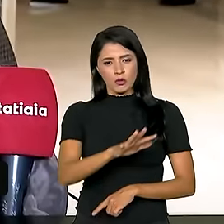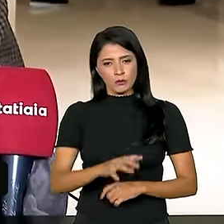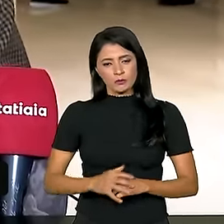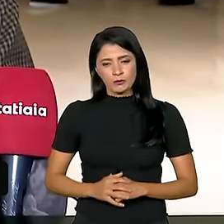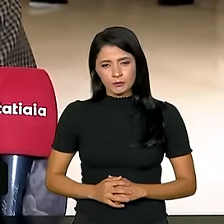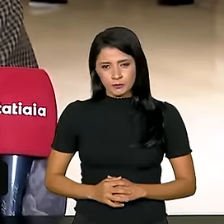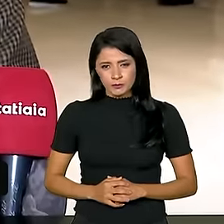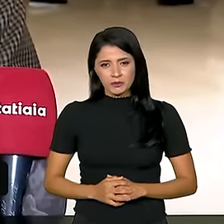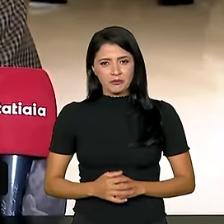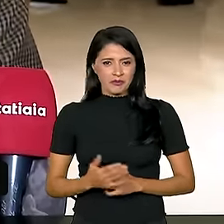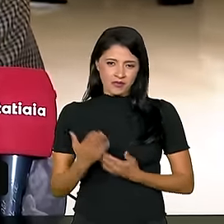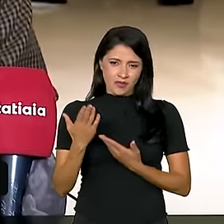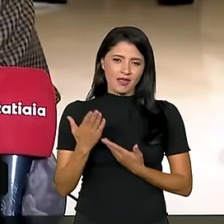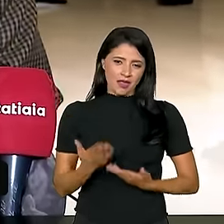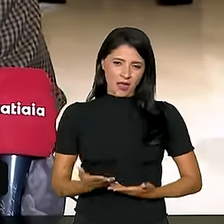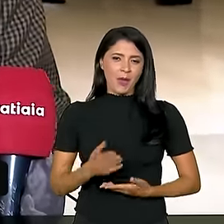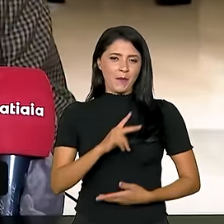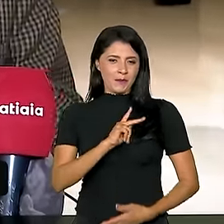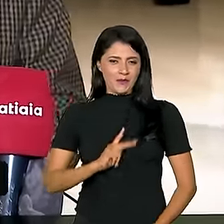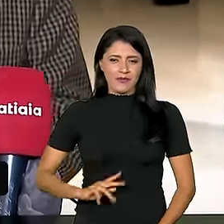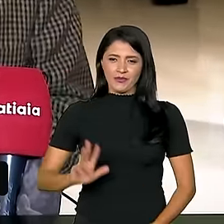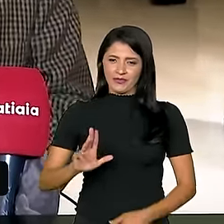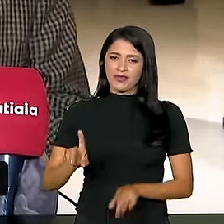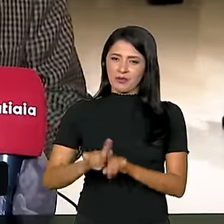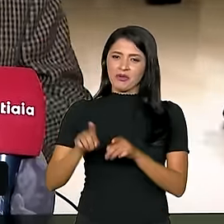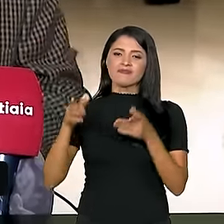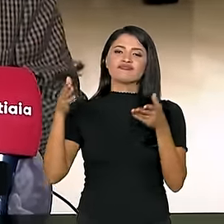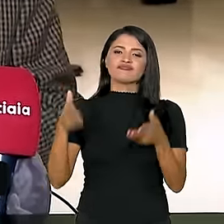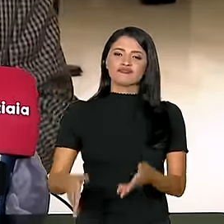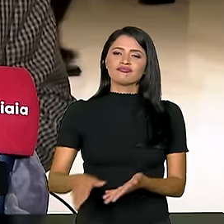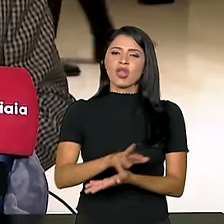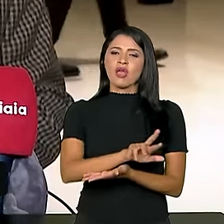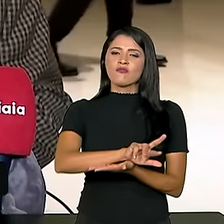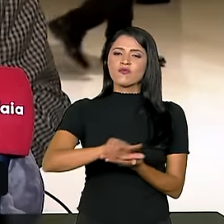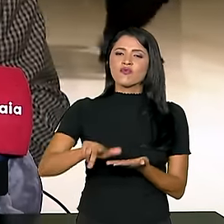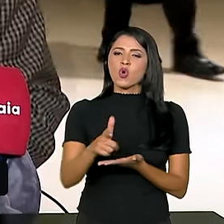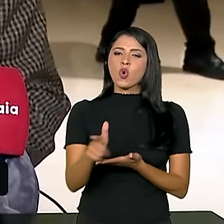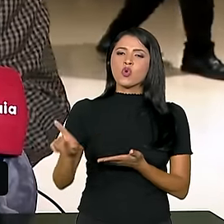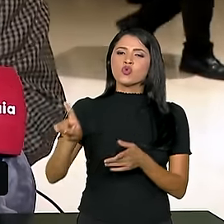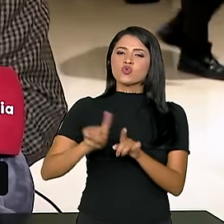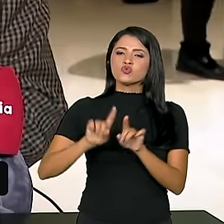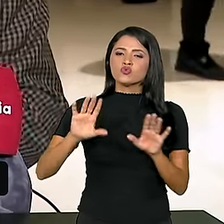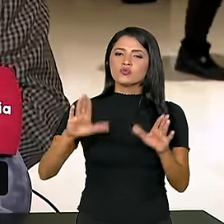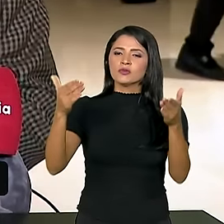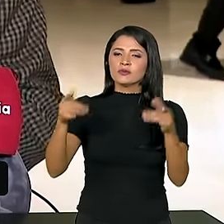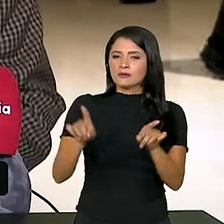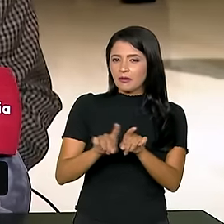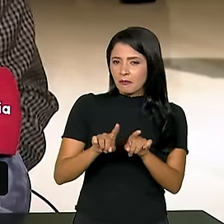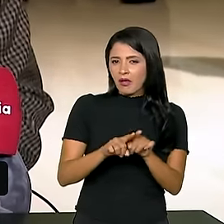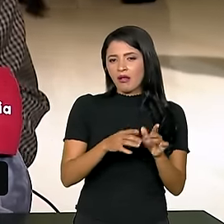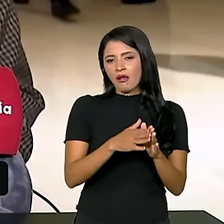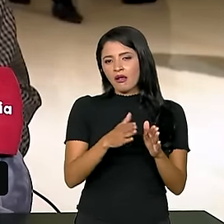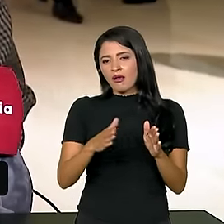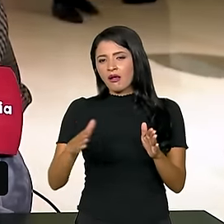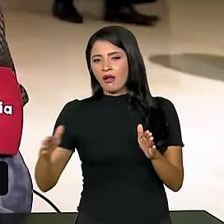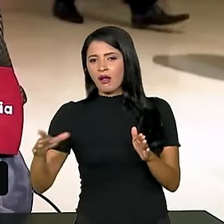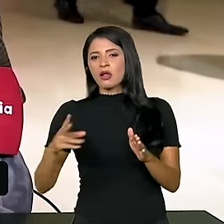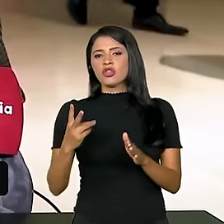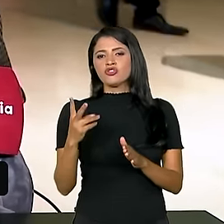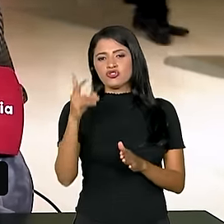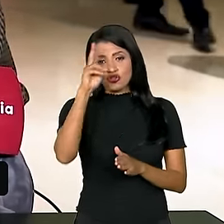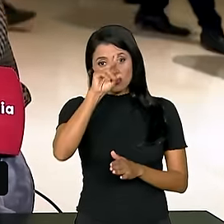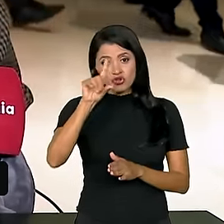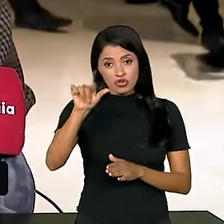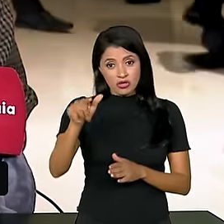O presidente Lula participou também de vários outros eventos ao longo desses dois